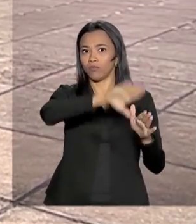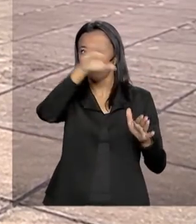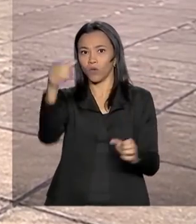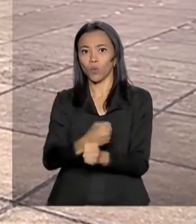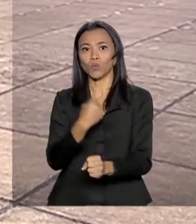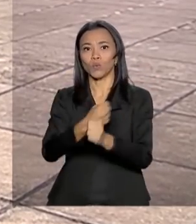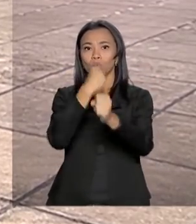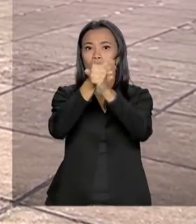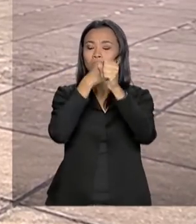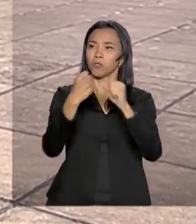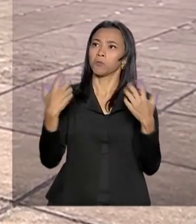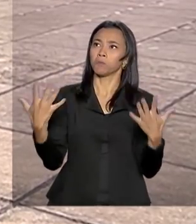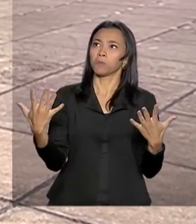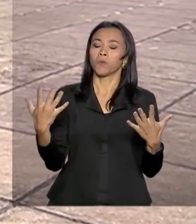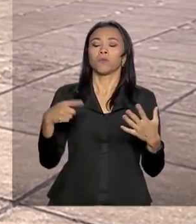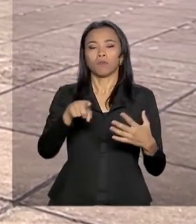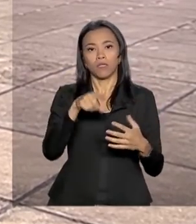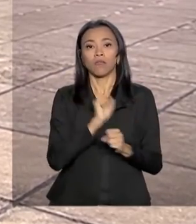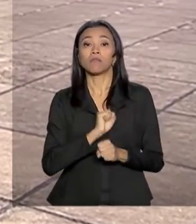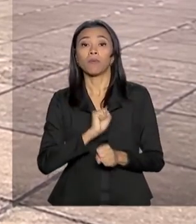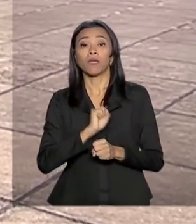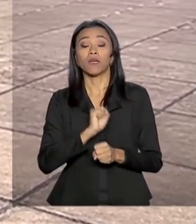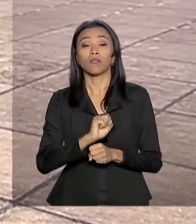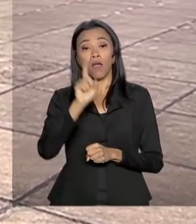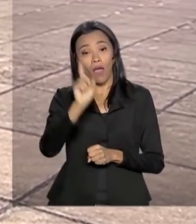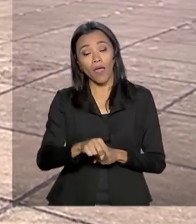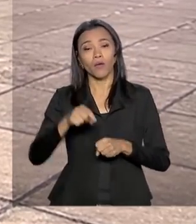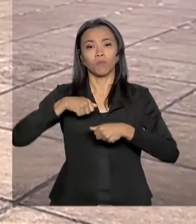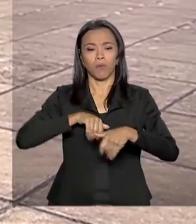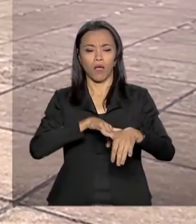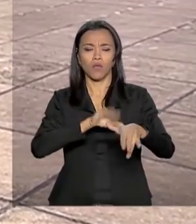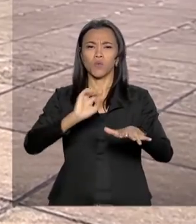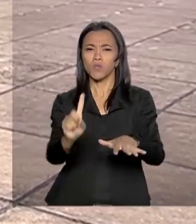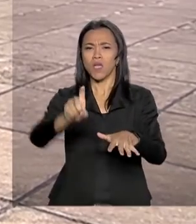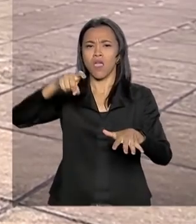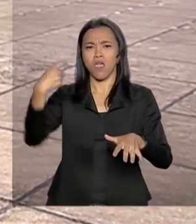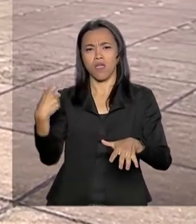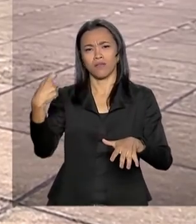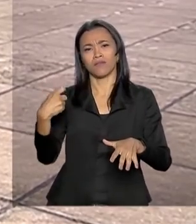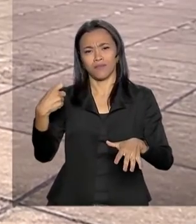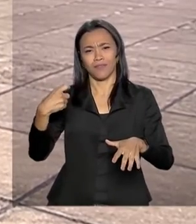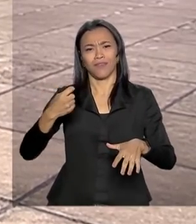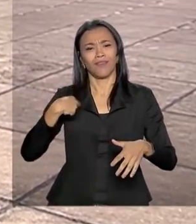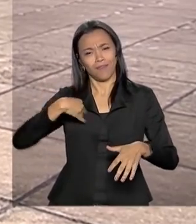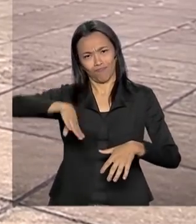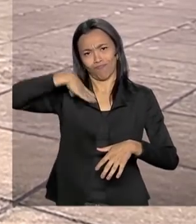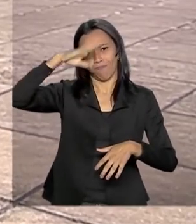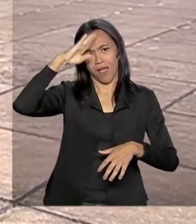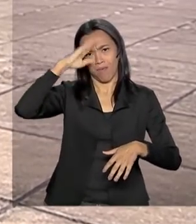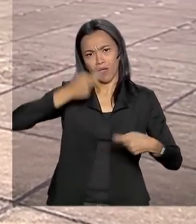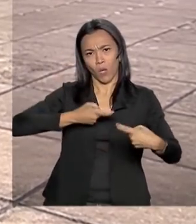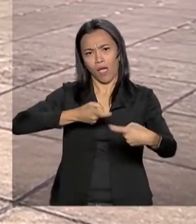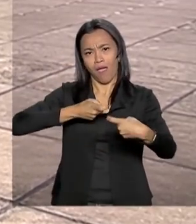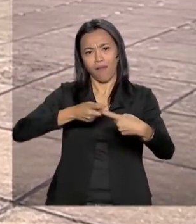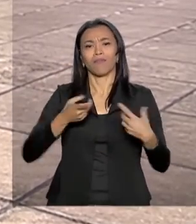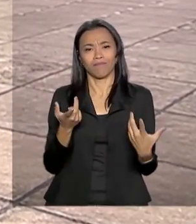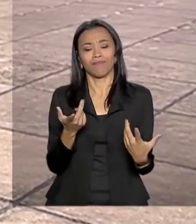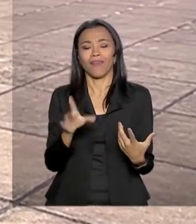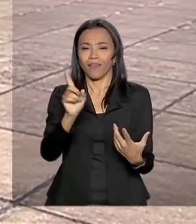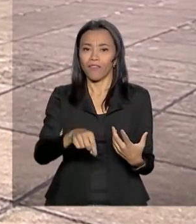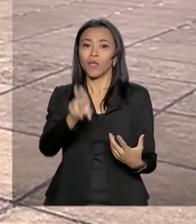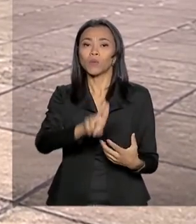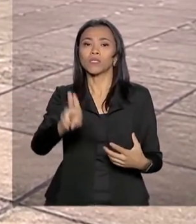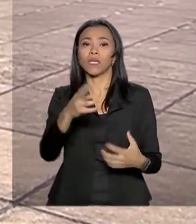Guerra Mundial. E momento mais aguardado será o desfile dos ex-combatentes da Segunda Guerra, que vão desfilar em carros que foram